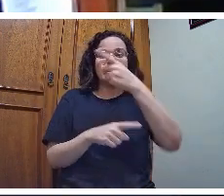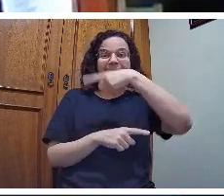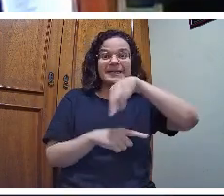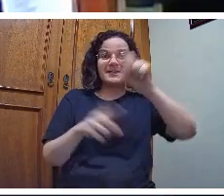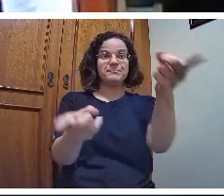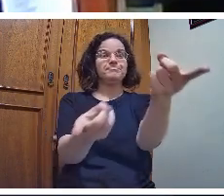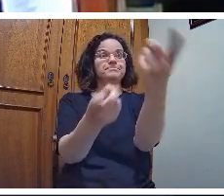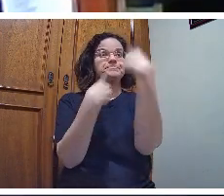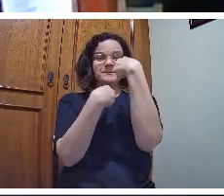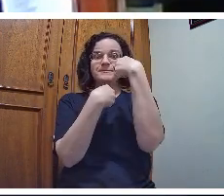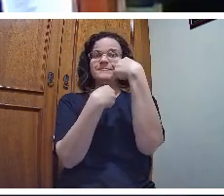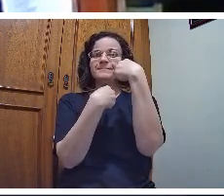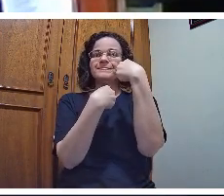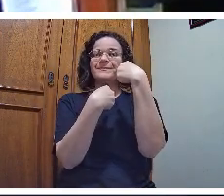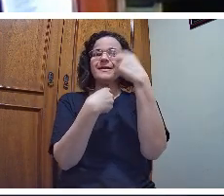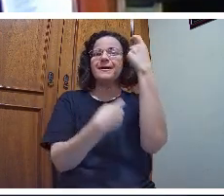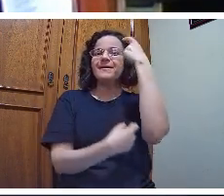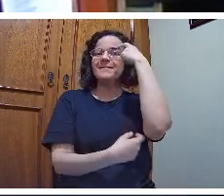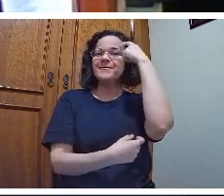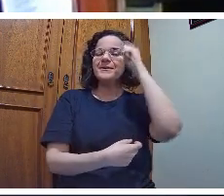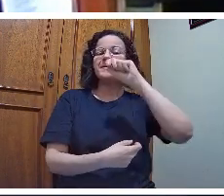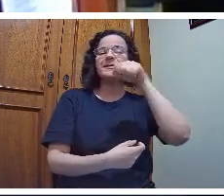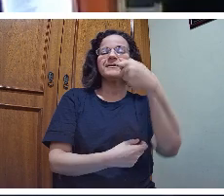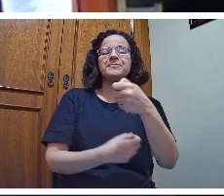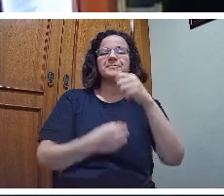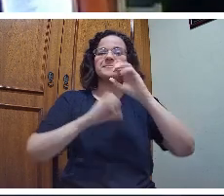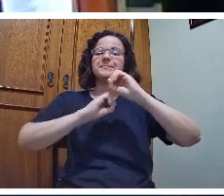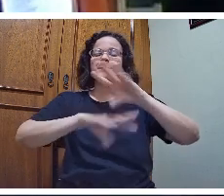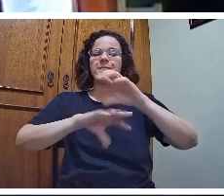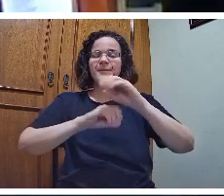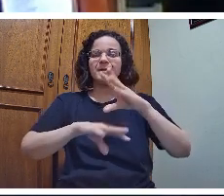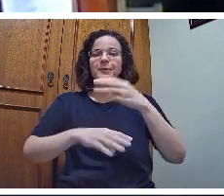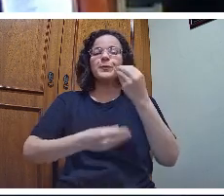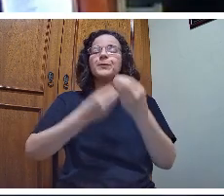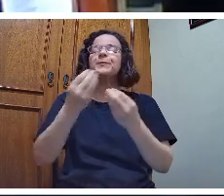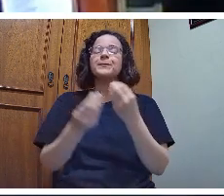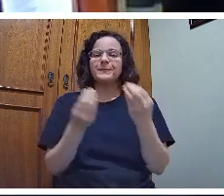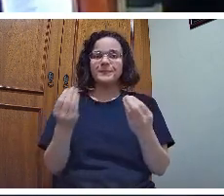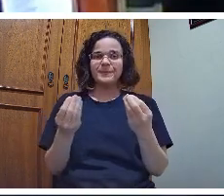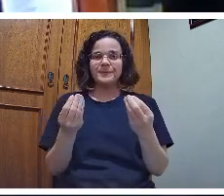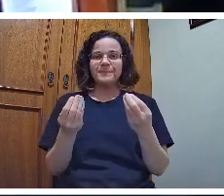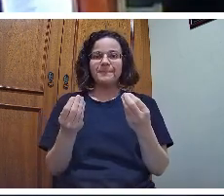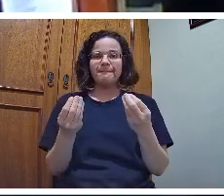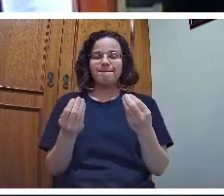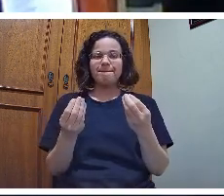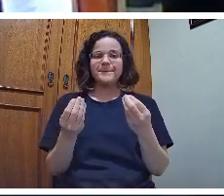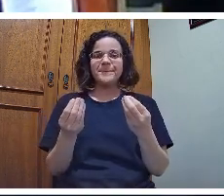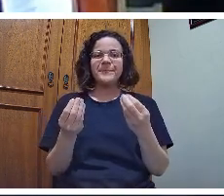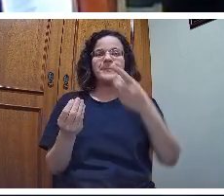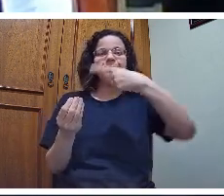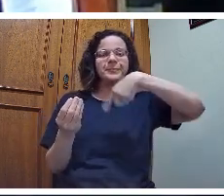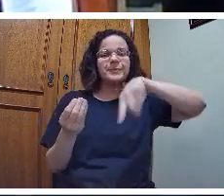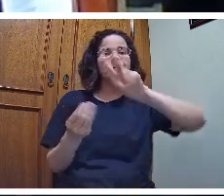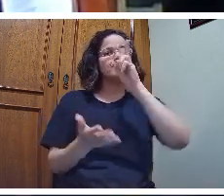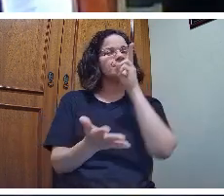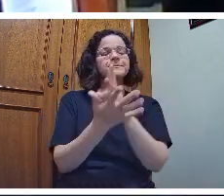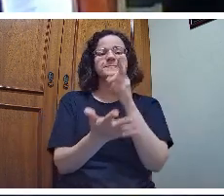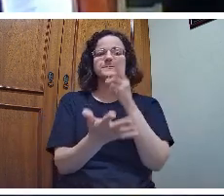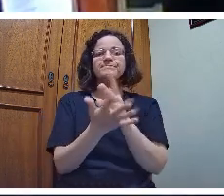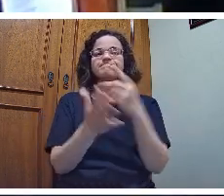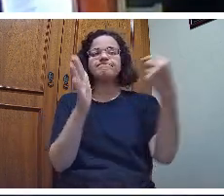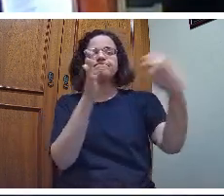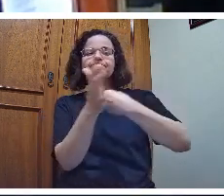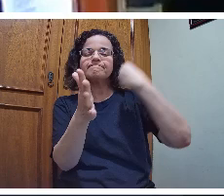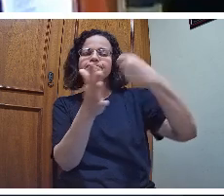ele nos desafia a pensarmos a educação de uma forma tal que nós sempre seremos